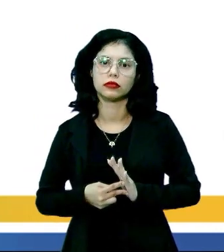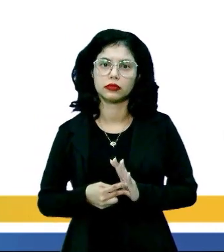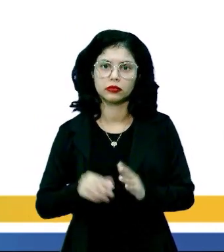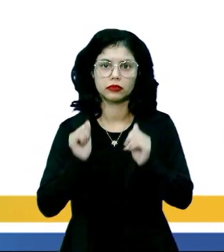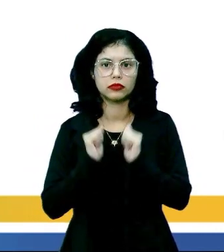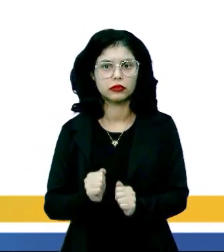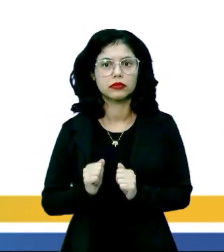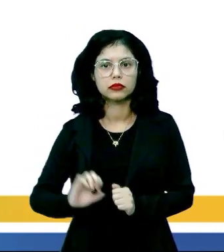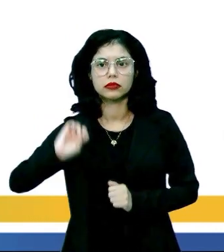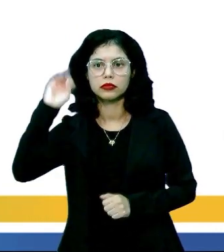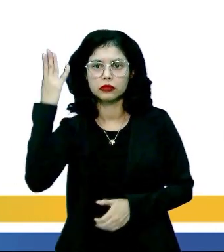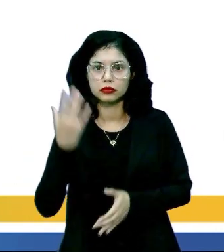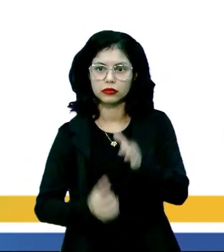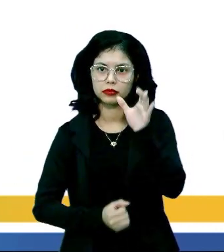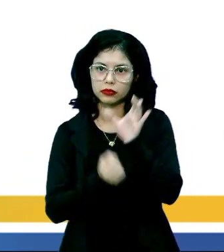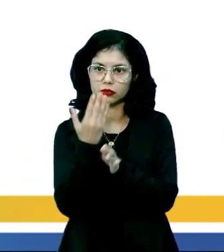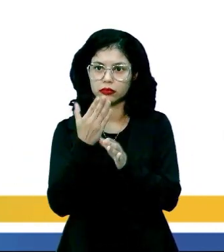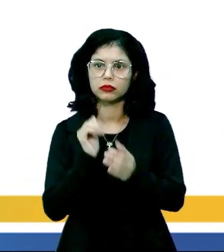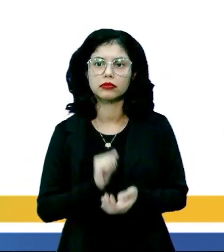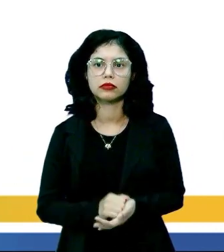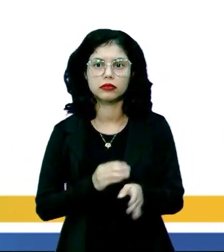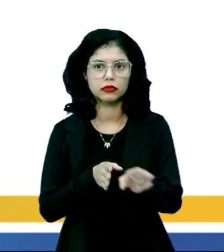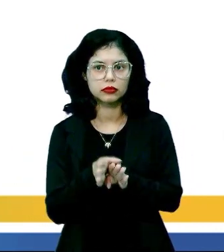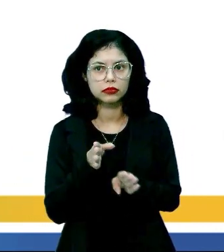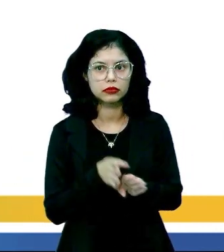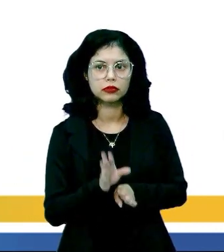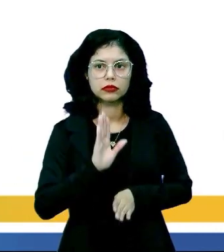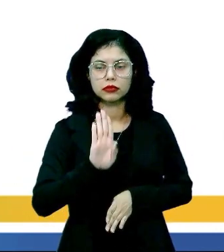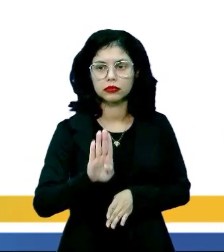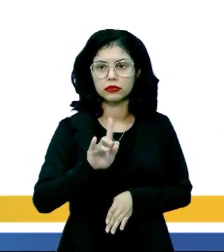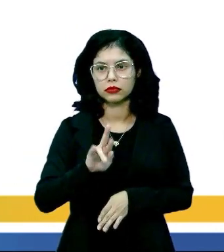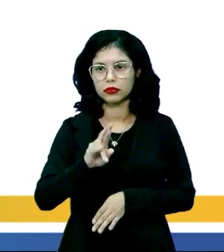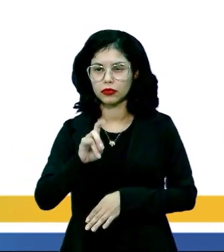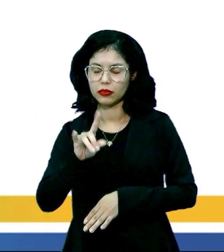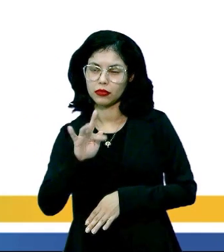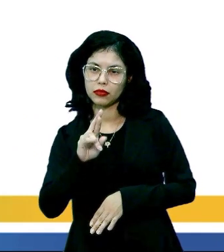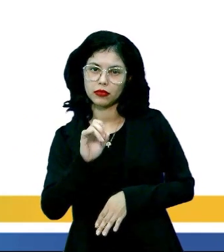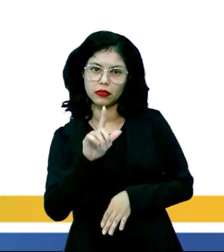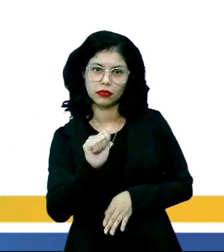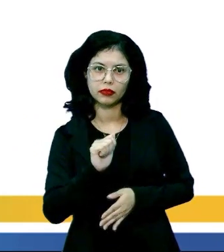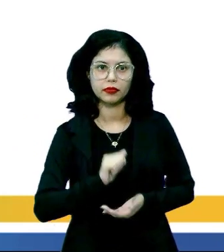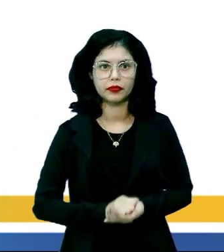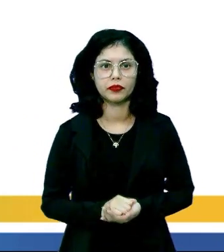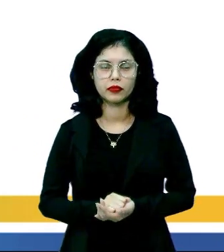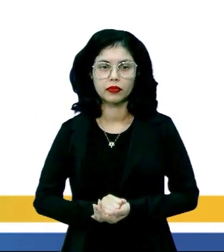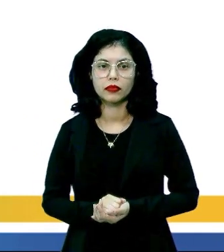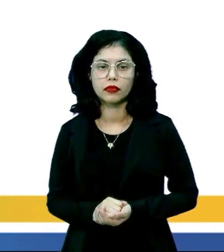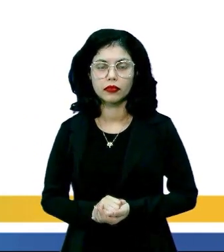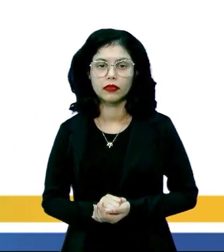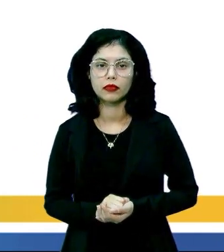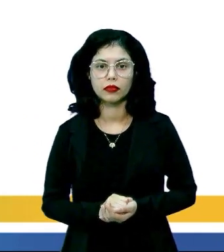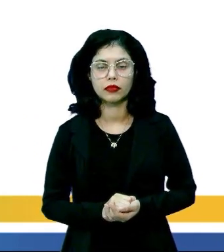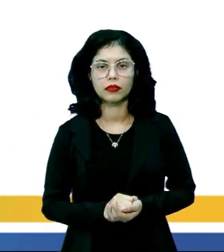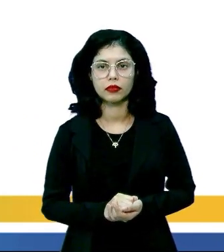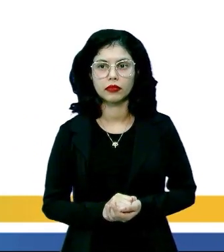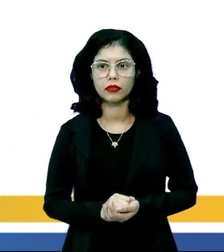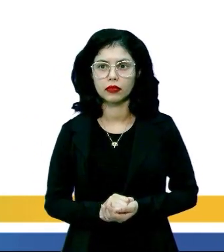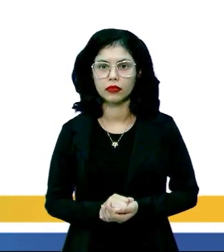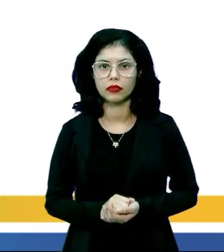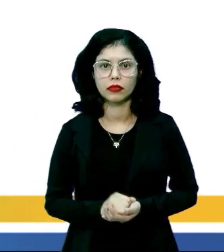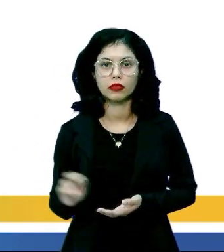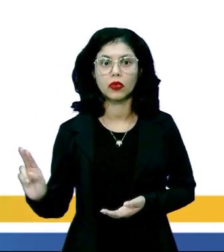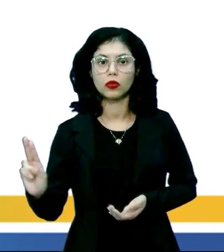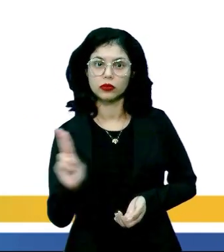contribuído significativamente para que isso ocorra é o surgimento e a consolidação da